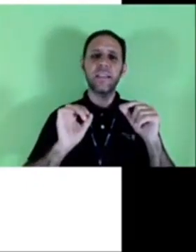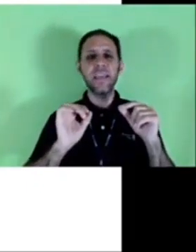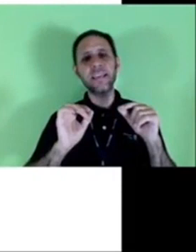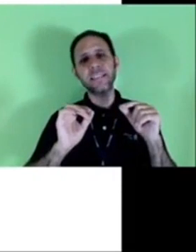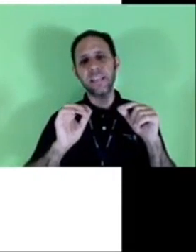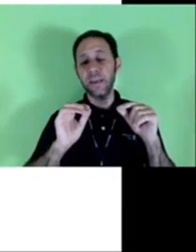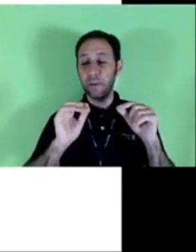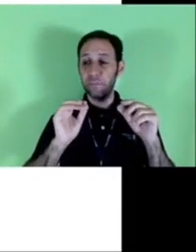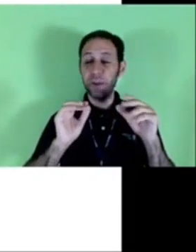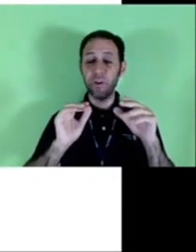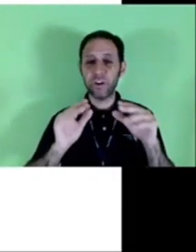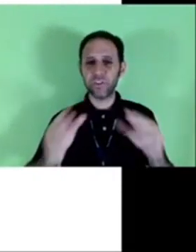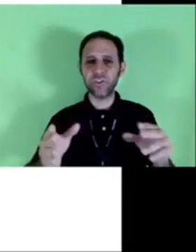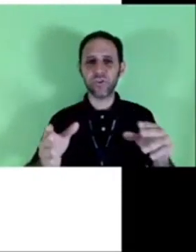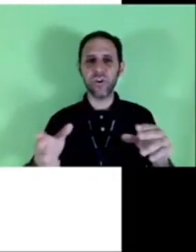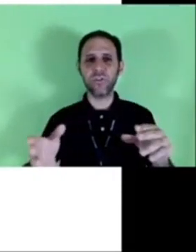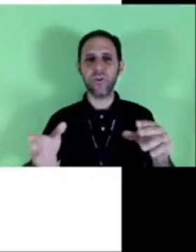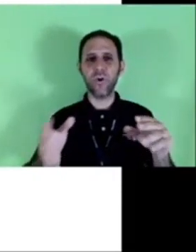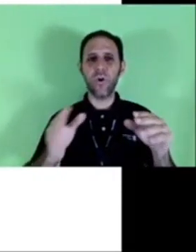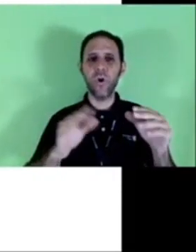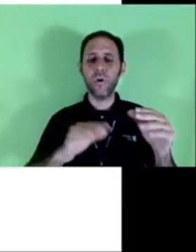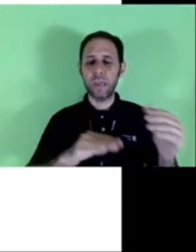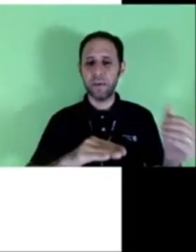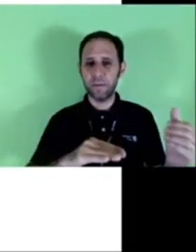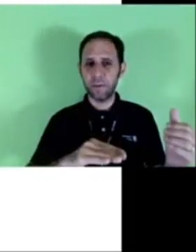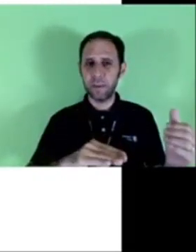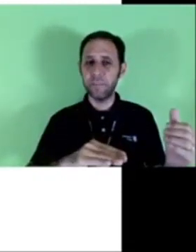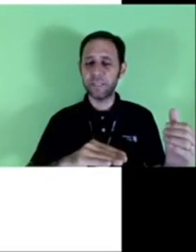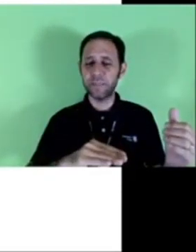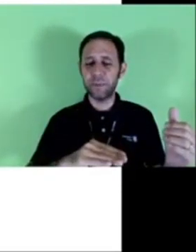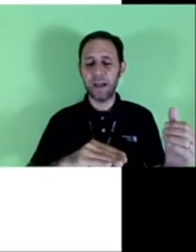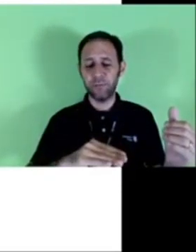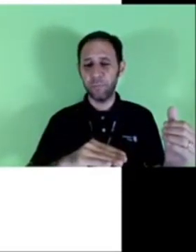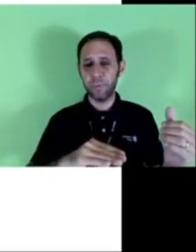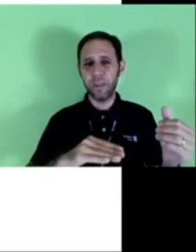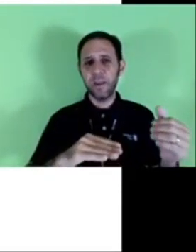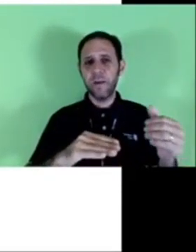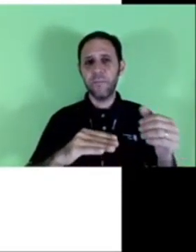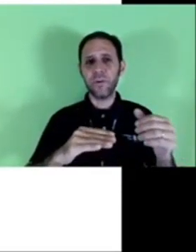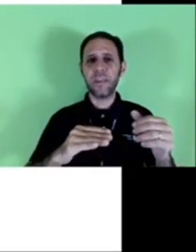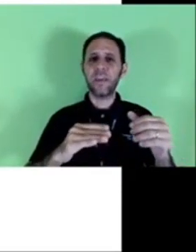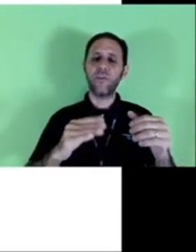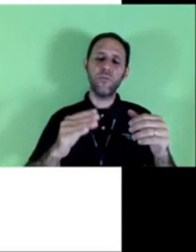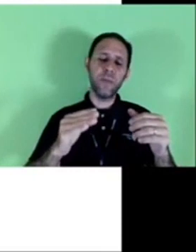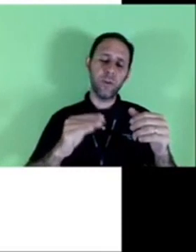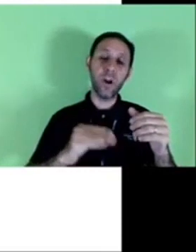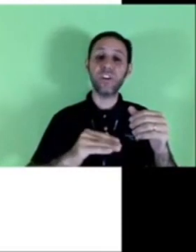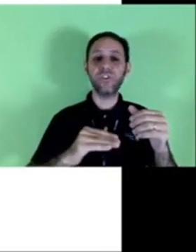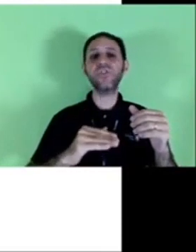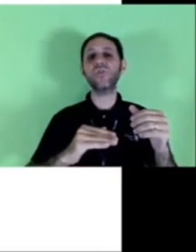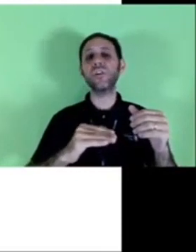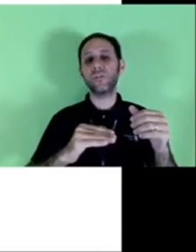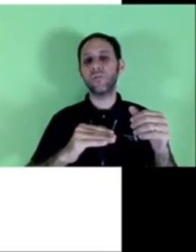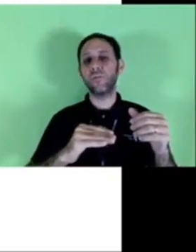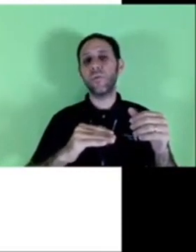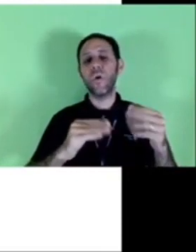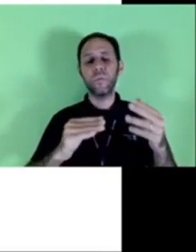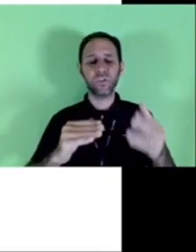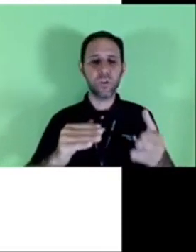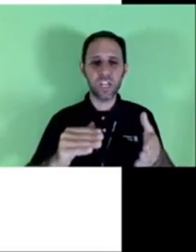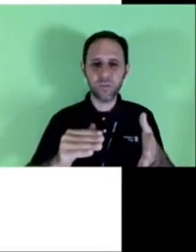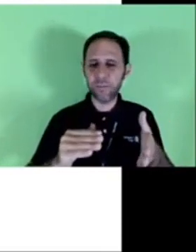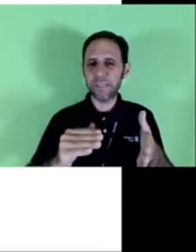tem que ser maior de 18 ou emancipado? Porque o menor de 18